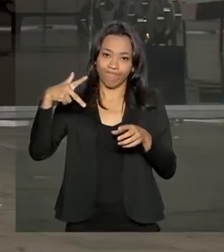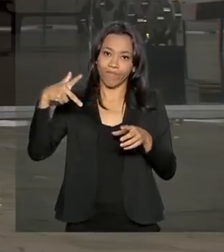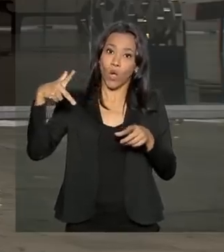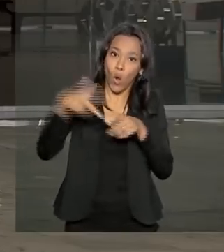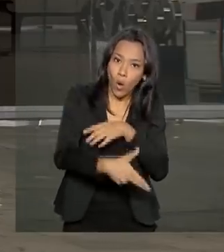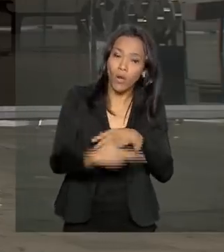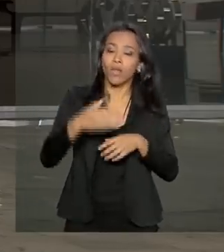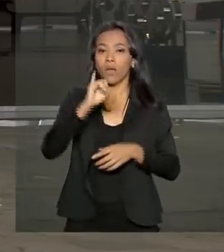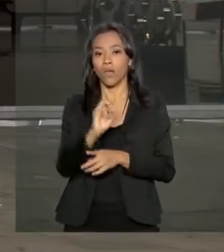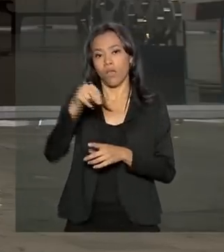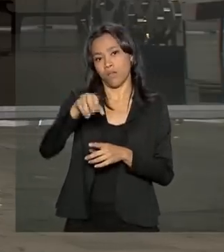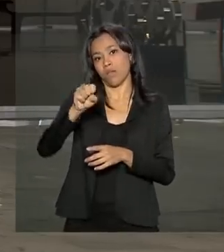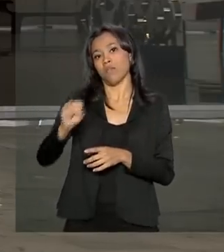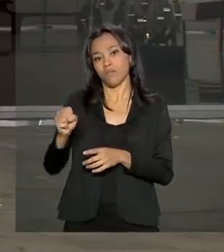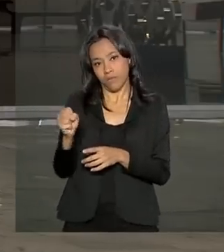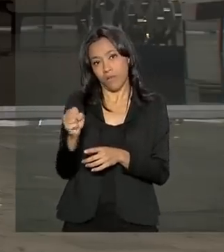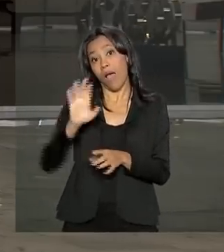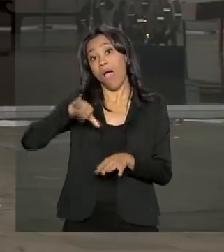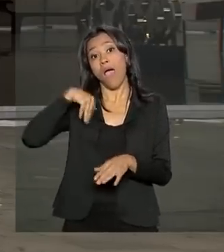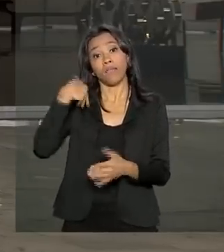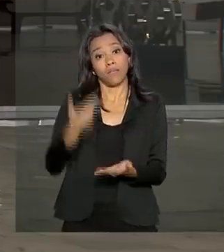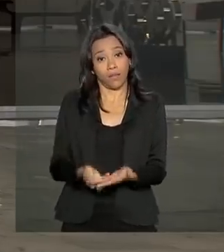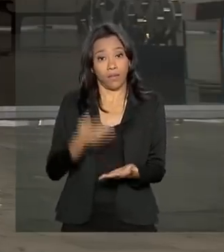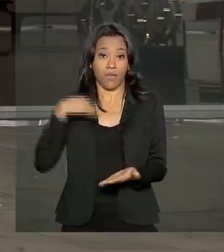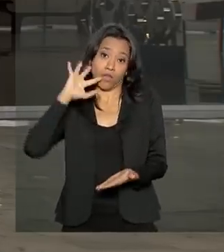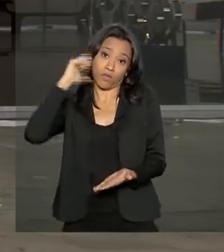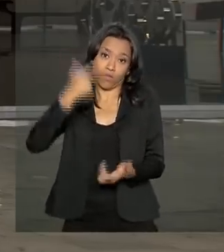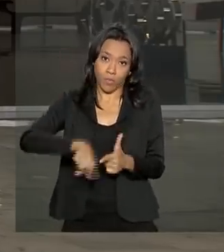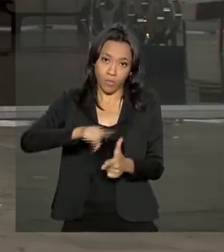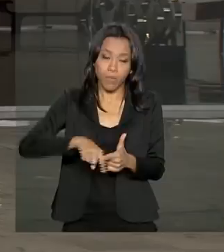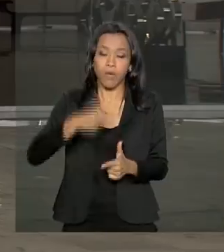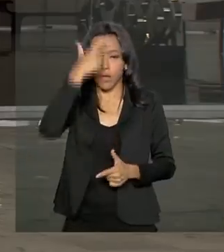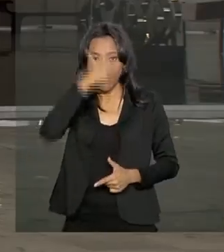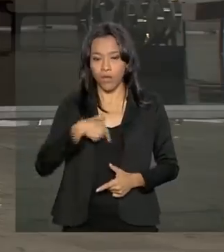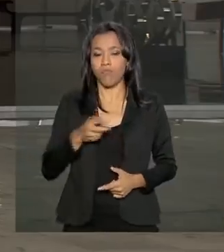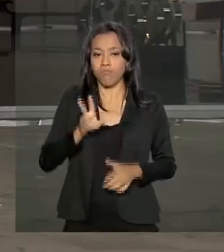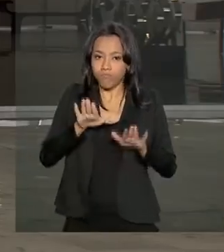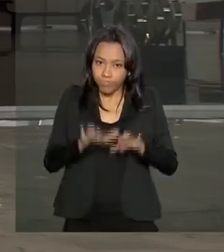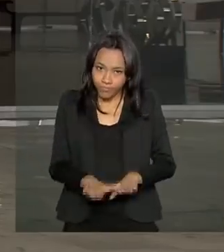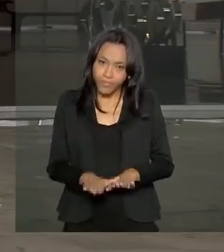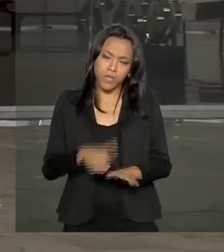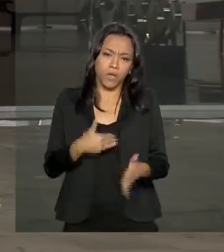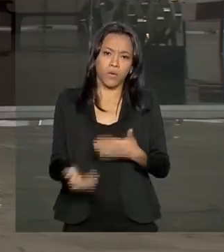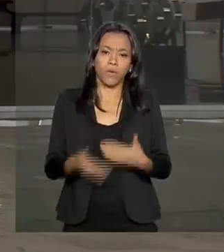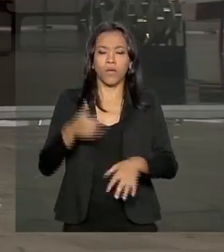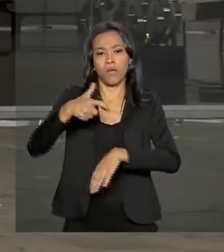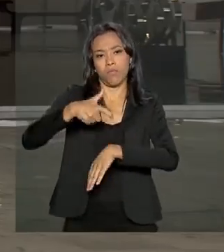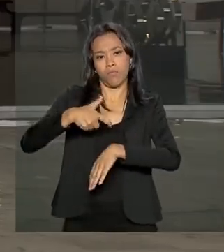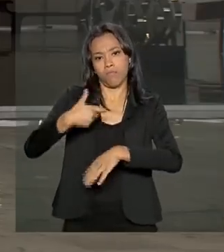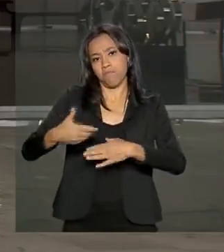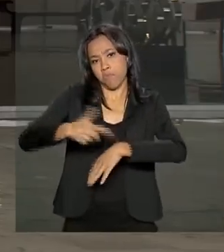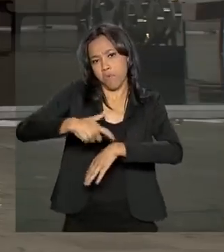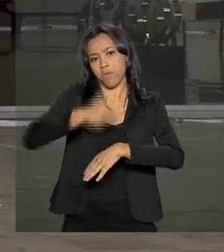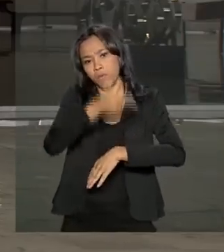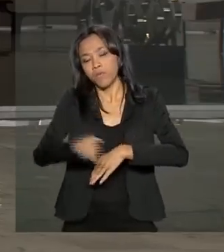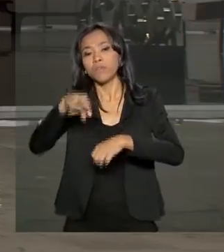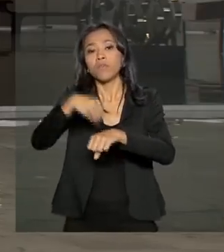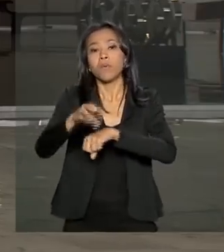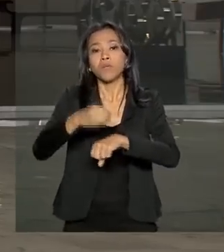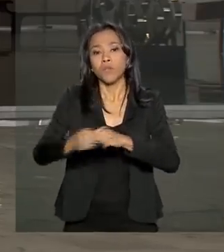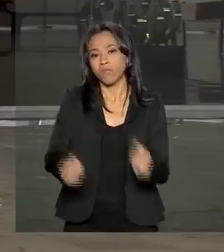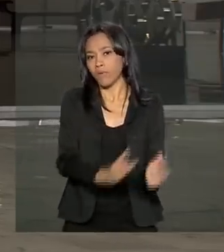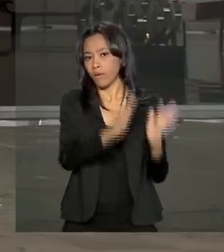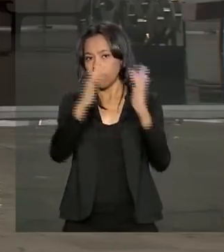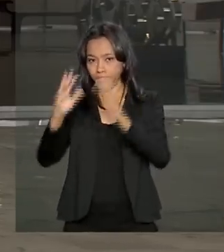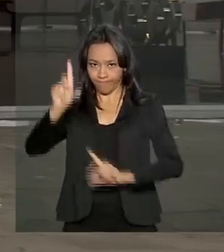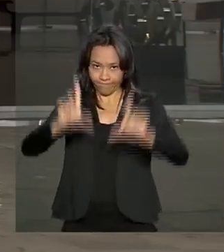que regularize a situação. Eu continuo aqui no Palácio do Planalto e volto a qualquer momento com outras informações ao longo